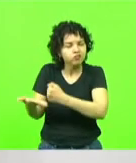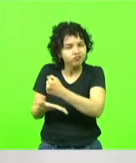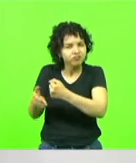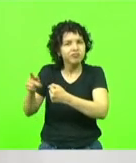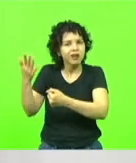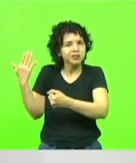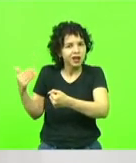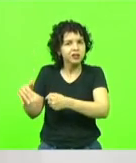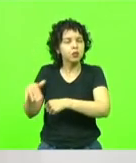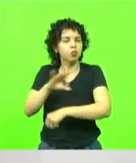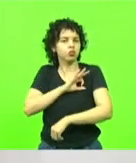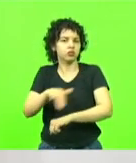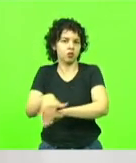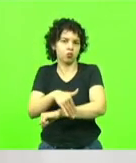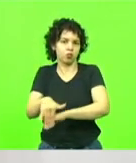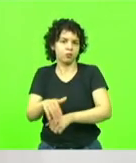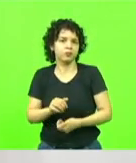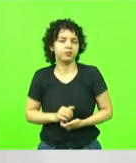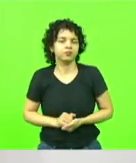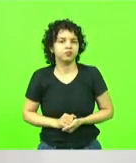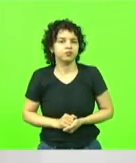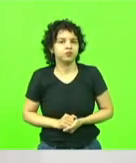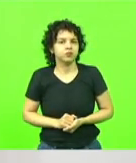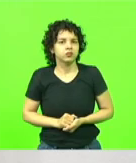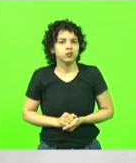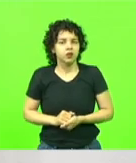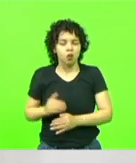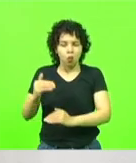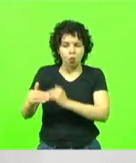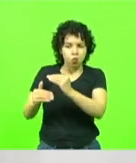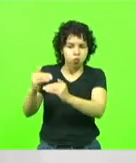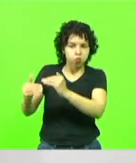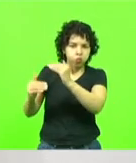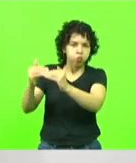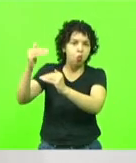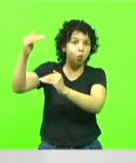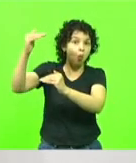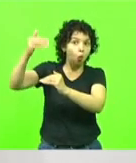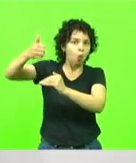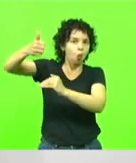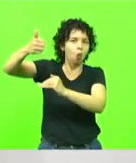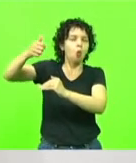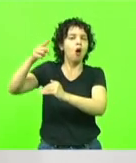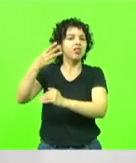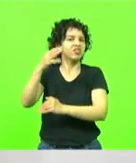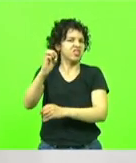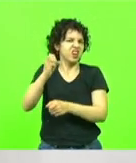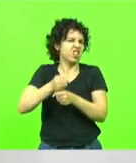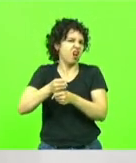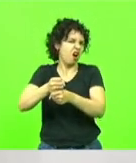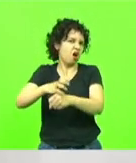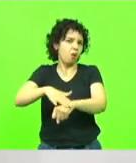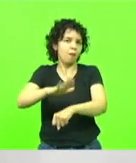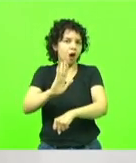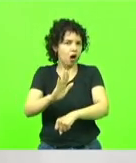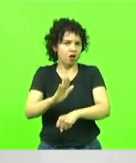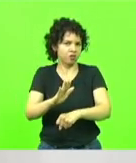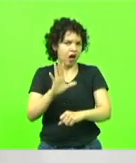E, para chegar ao último posto, se leva mais de 30 anos, a maioria das vezes. Ele não acontece do dia para a noite.